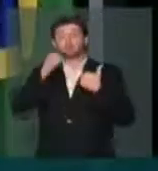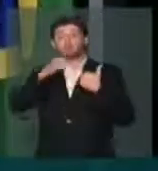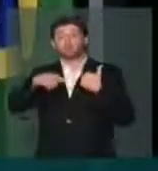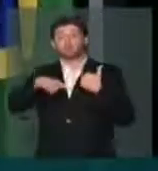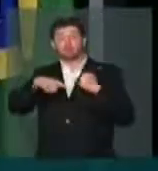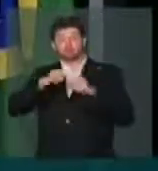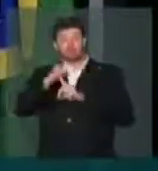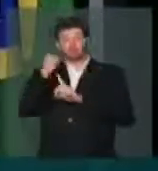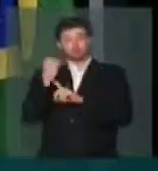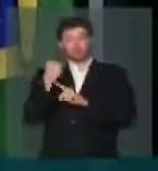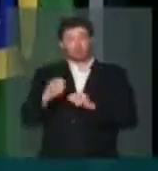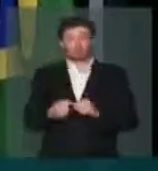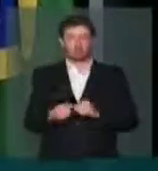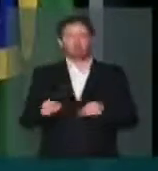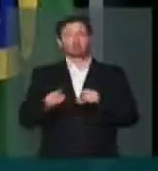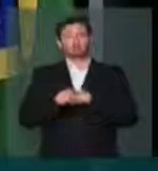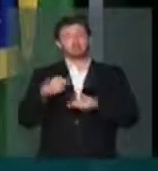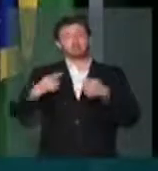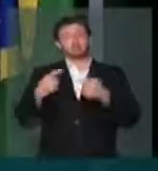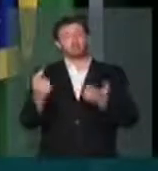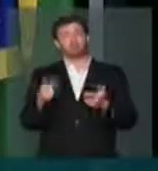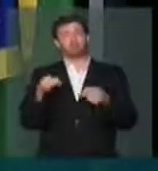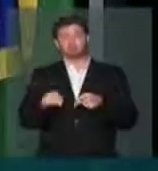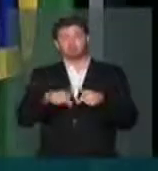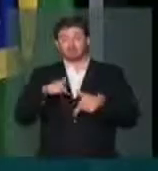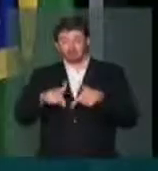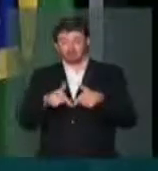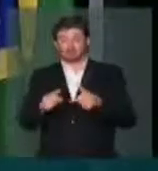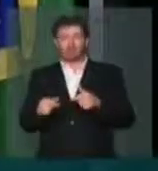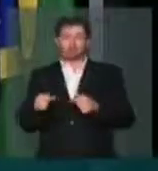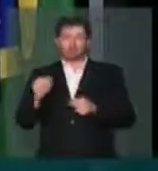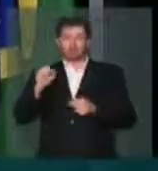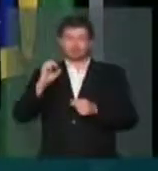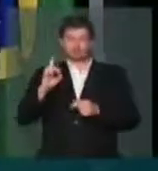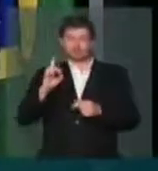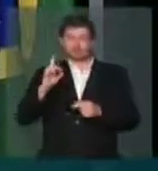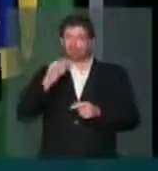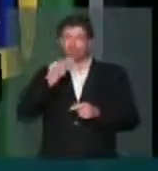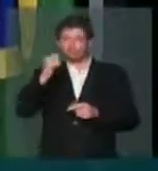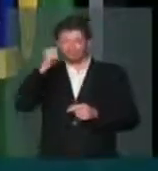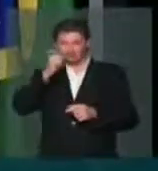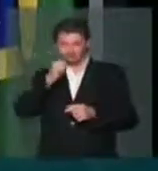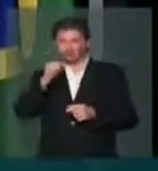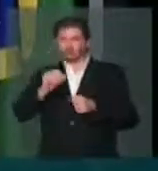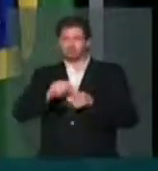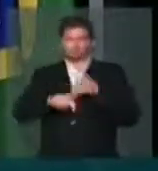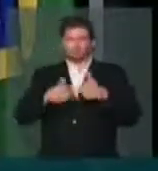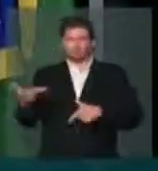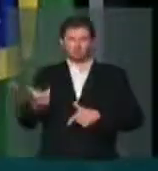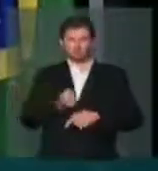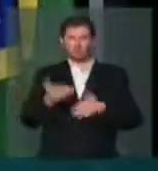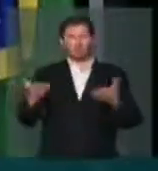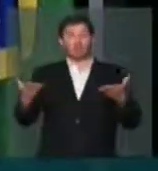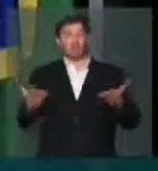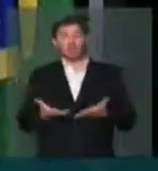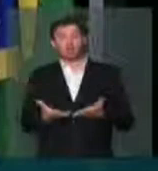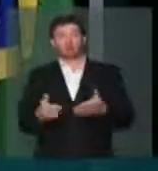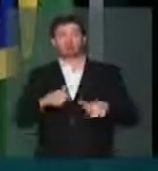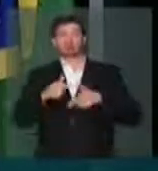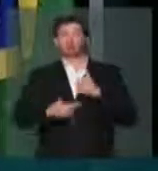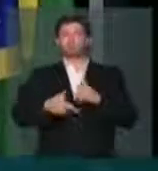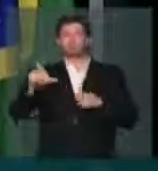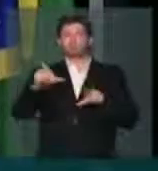na sociedade e na política. Então, esse trabalho, o Solidariedade Mulher está fazendo muito bem. E agora, um outro